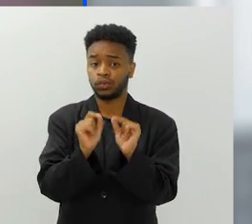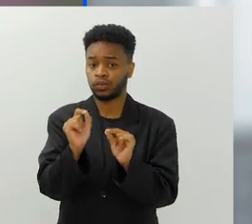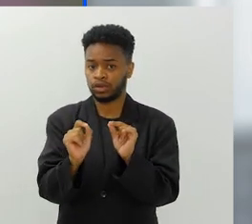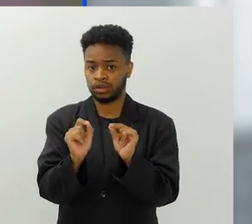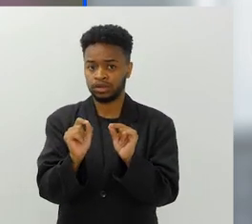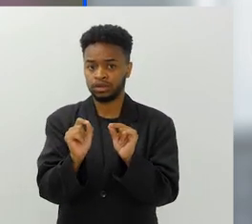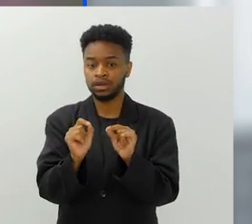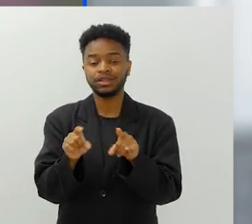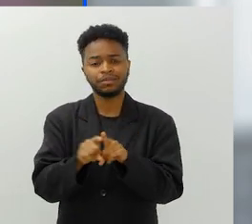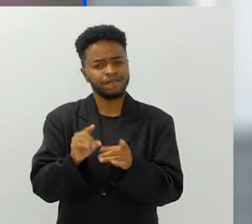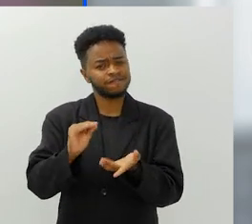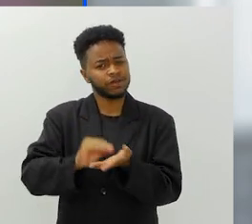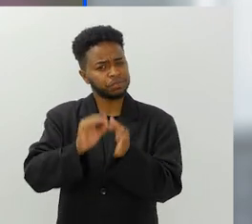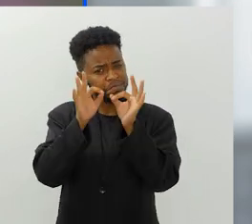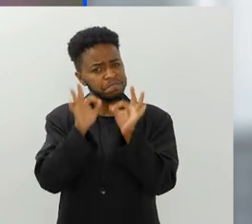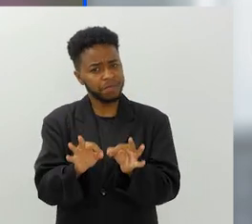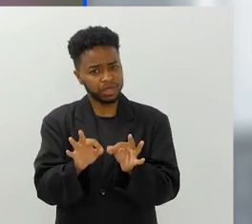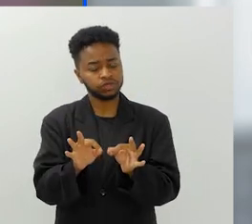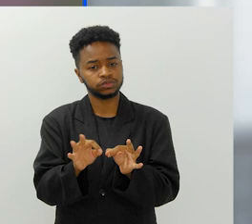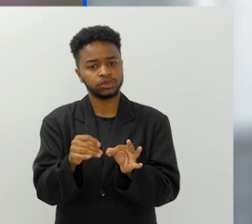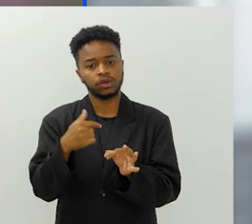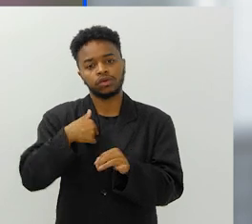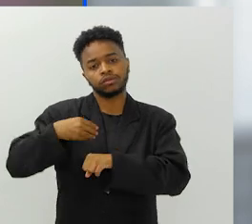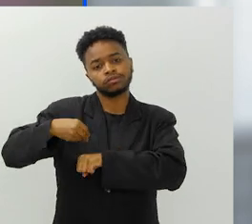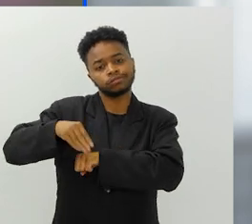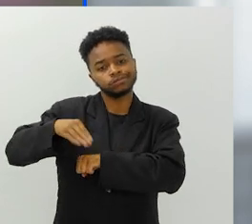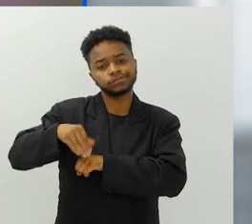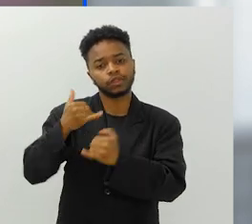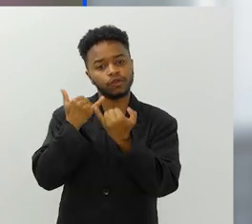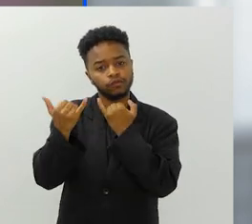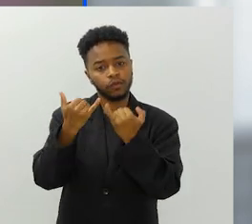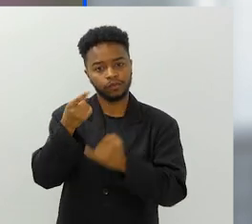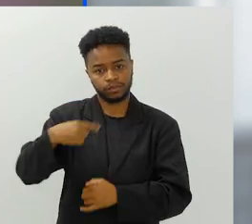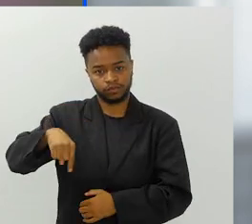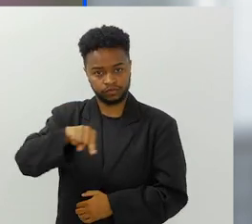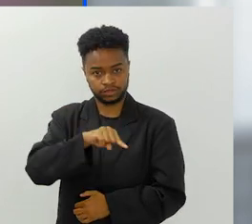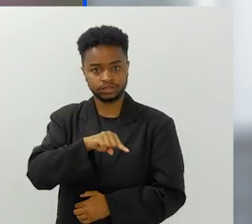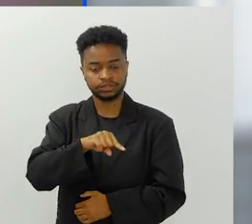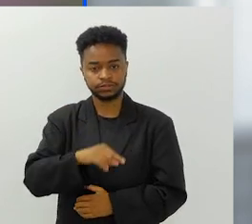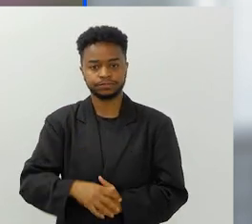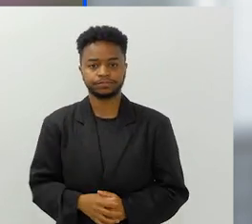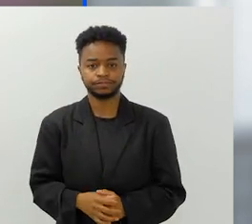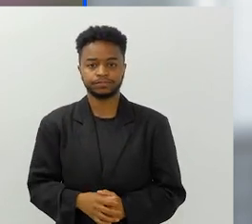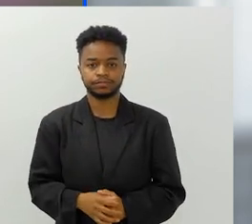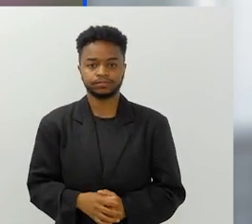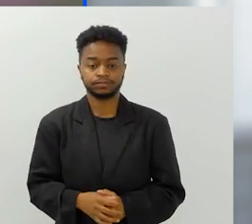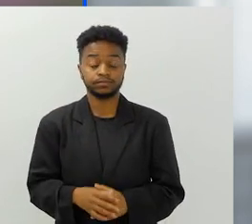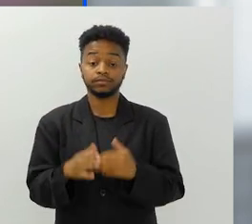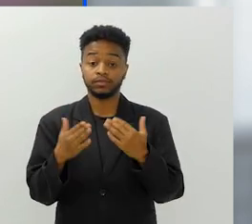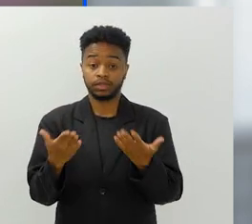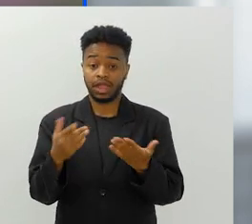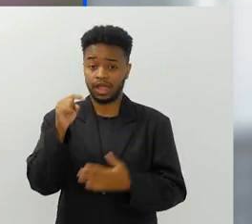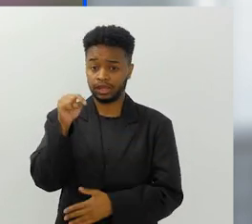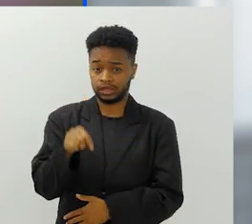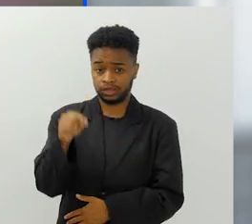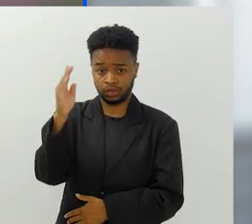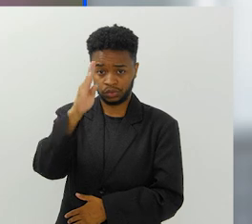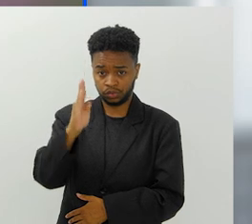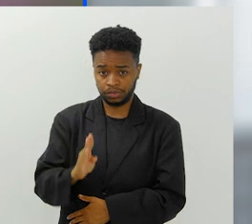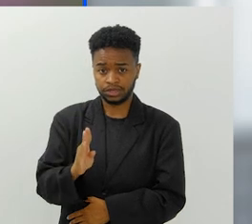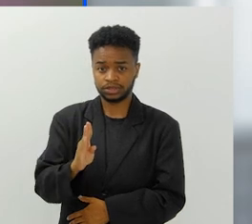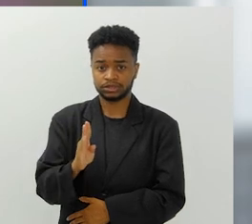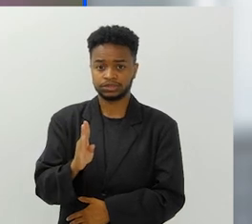falta, e falta muito, eu vou trazer aqui um dado para vocês, o